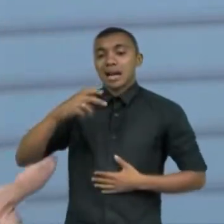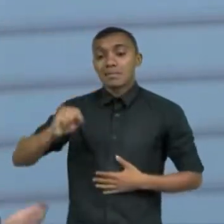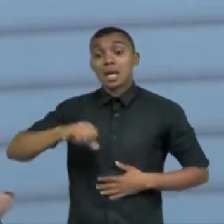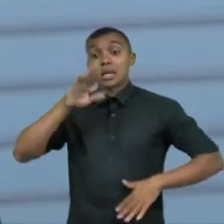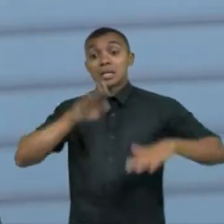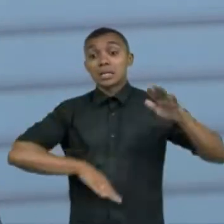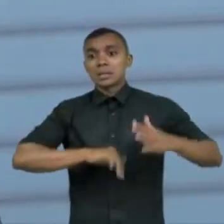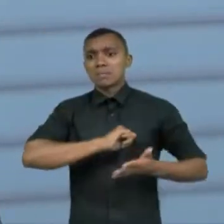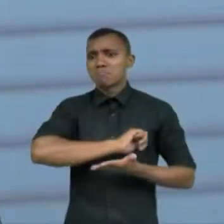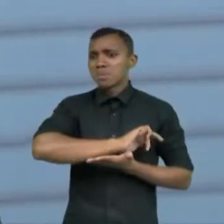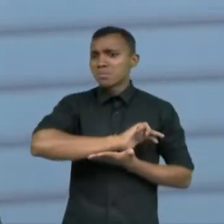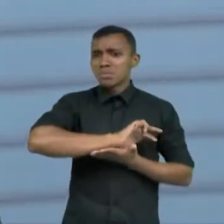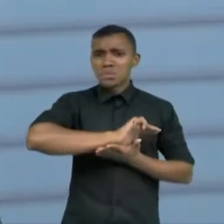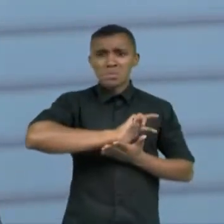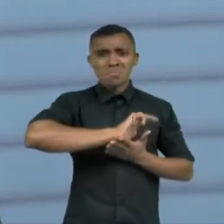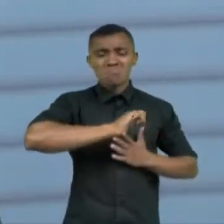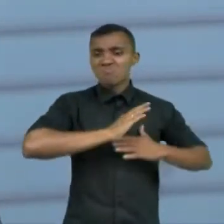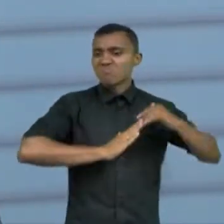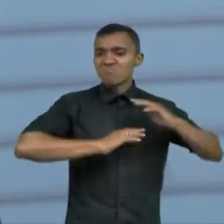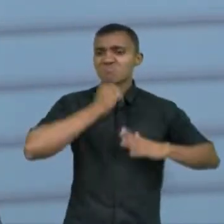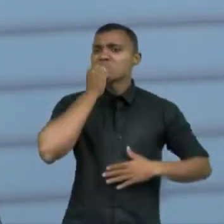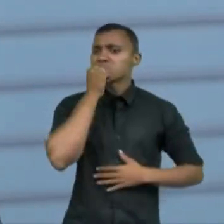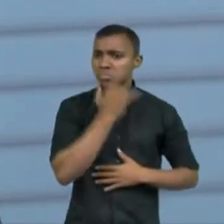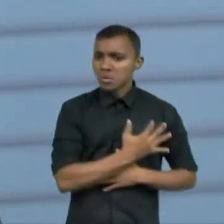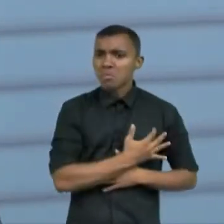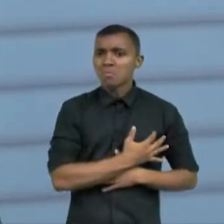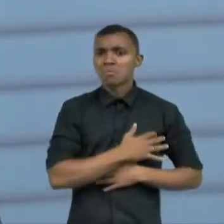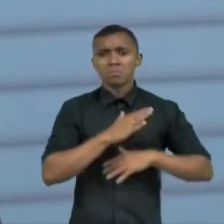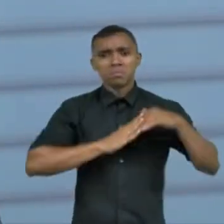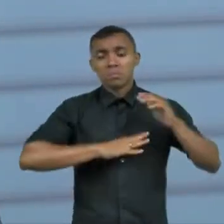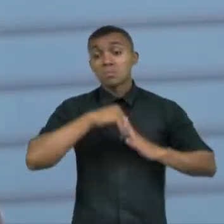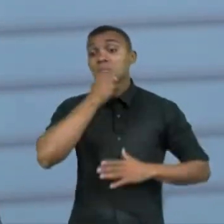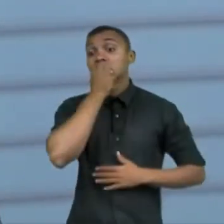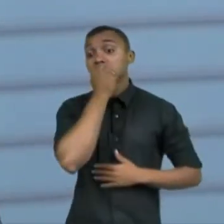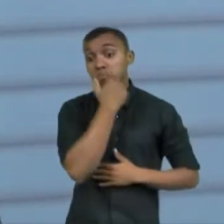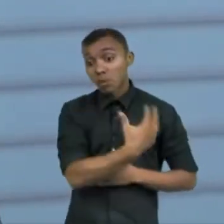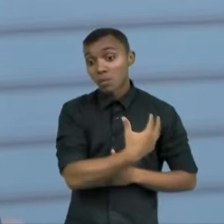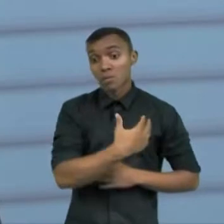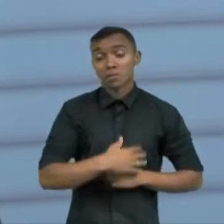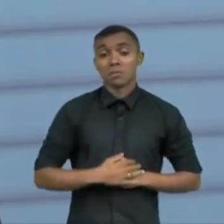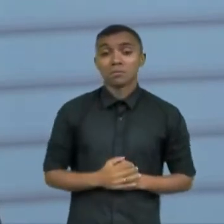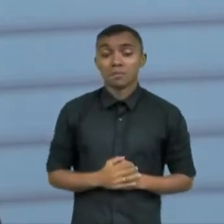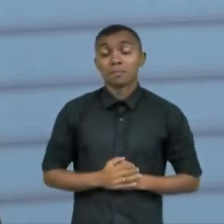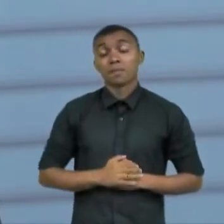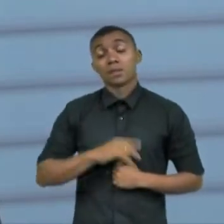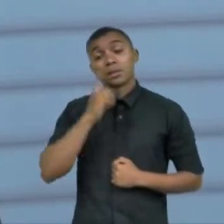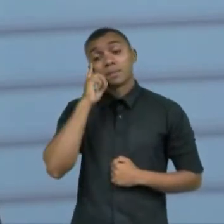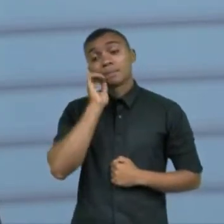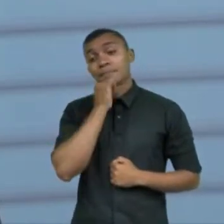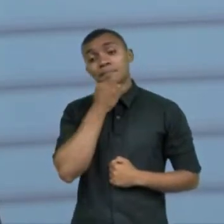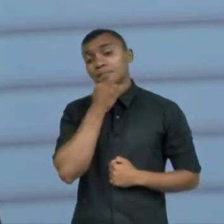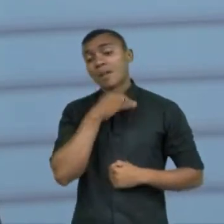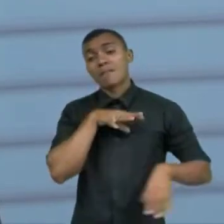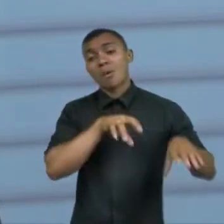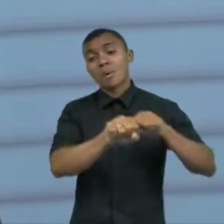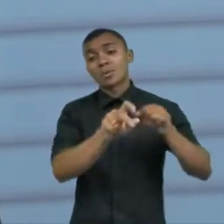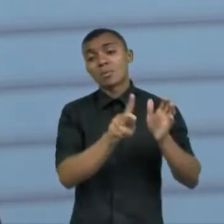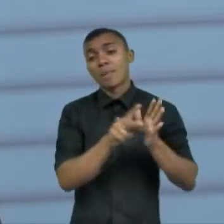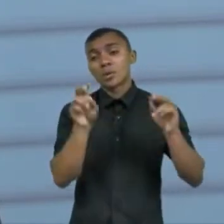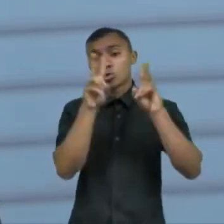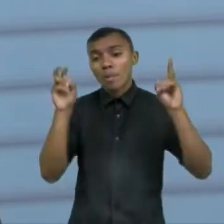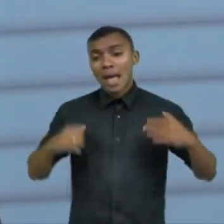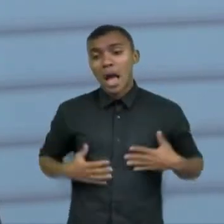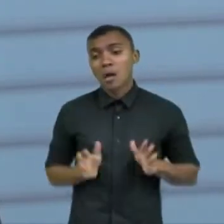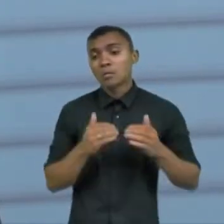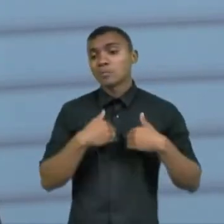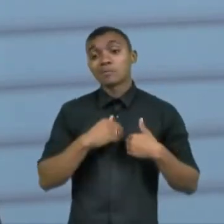profissionais excelentes tem sim profissionais excelentes mas infelizmente não são capacitados da maneira